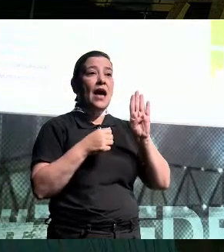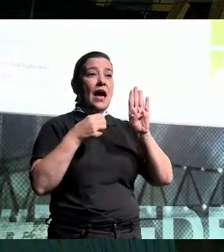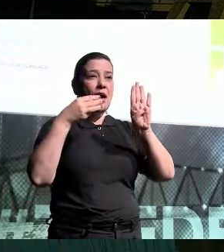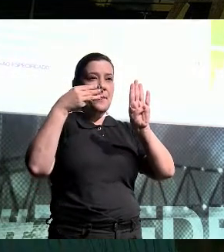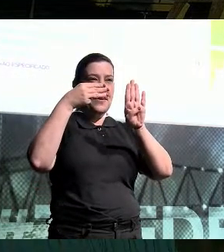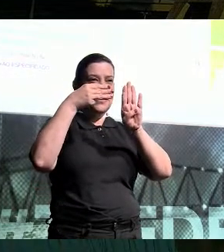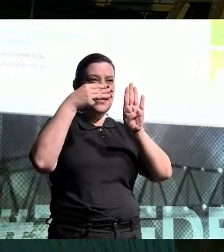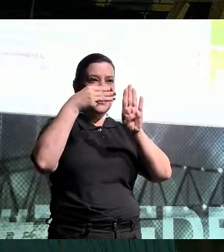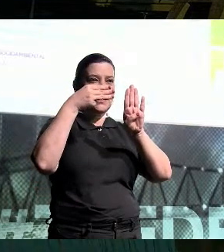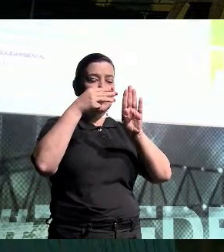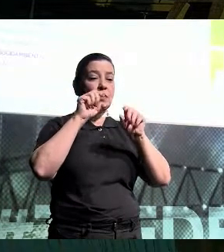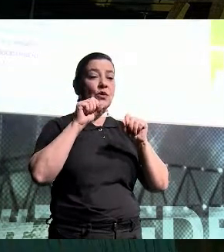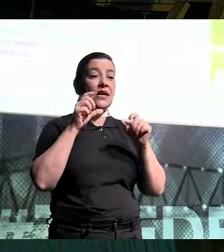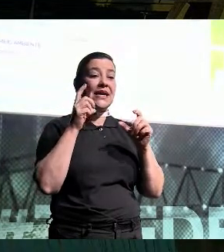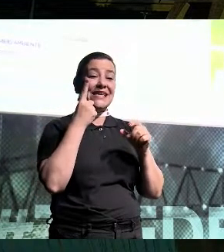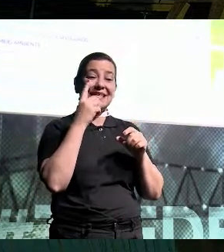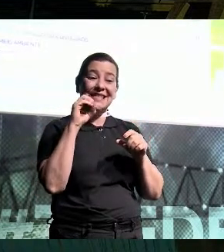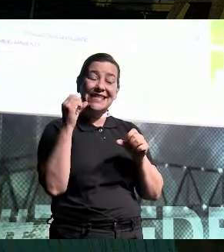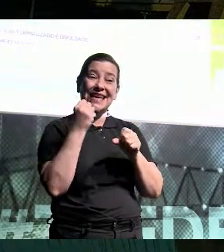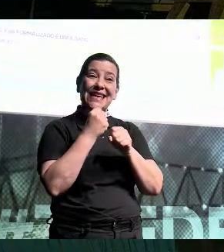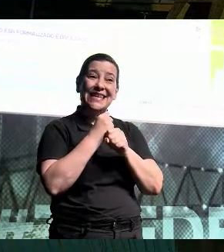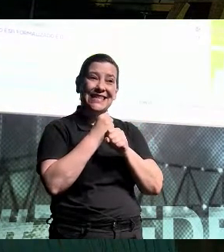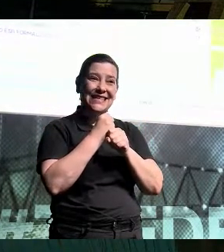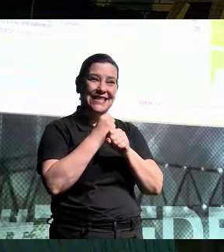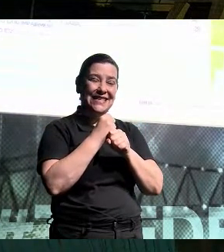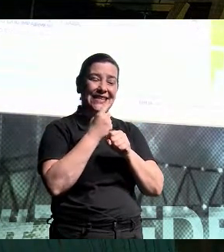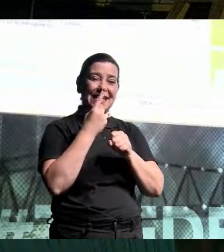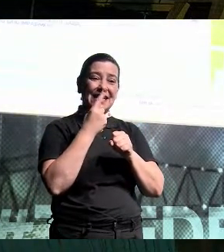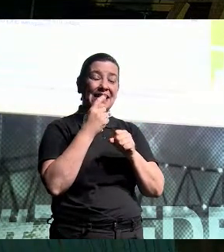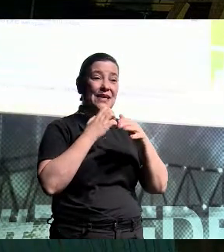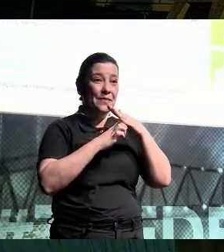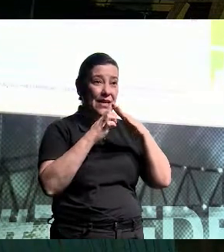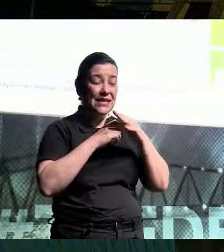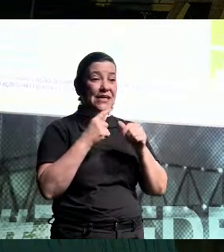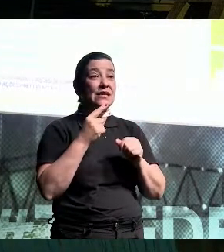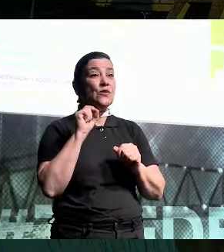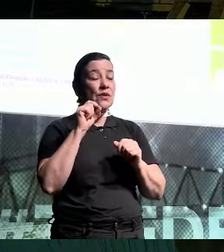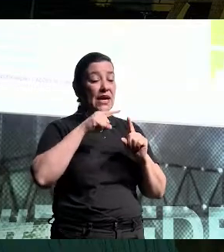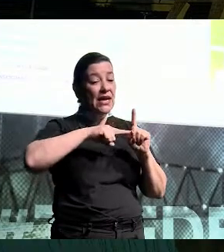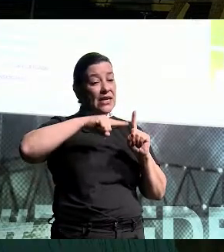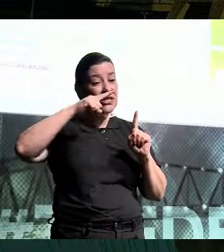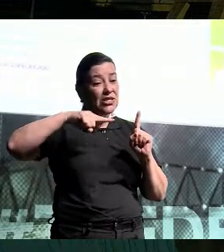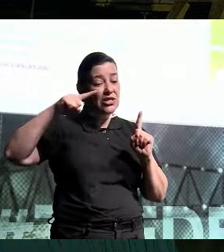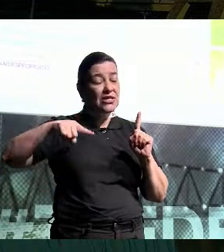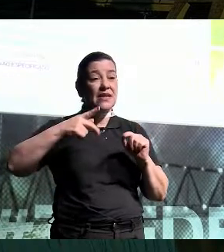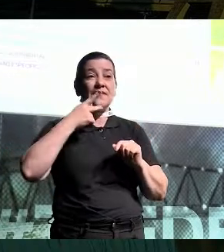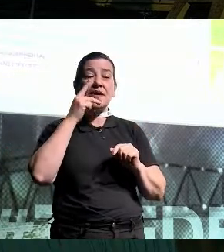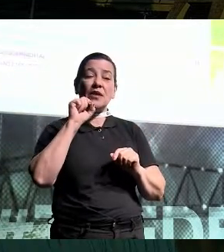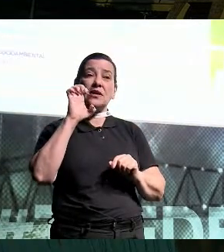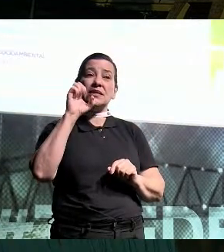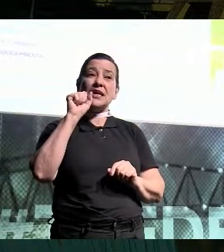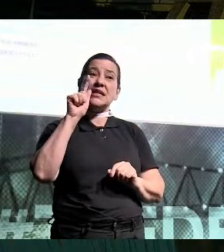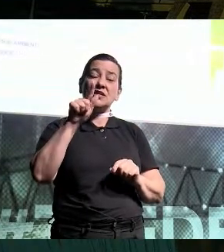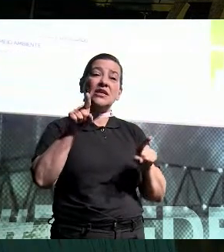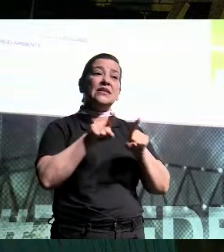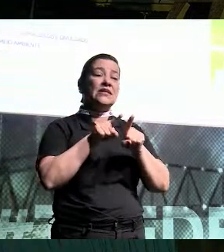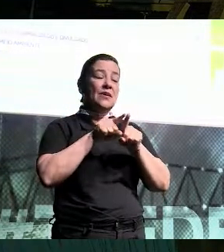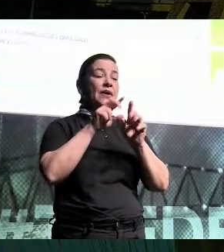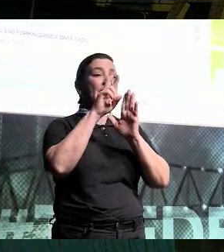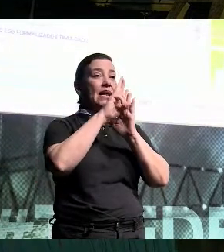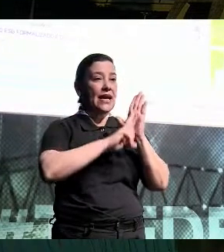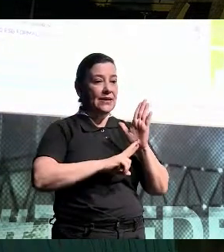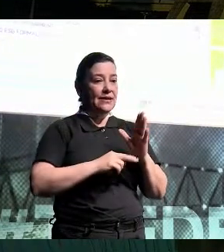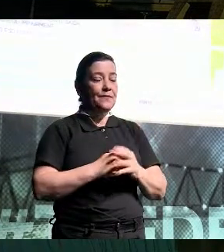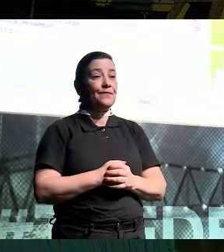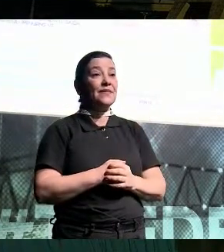empresas que integram o índice, apenas 29 delas, elas falam sobre ESG e elas relatam ESG.